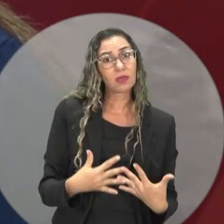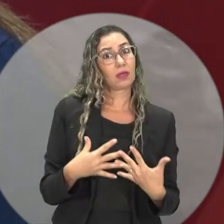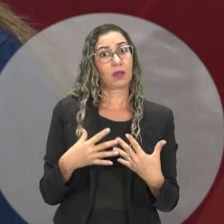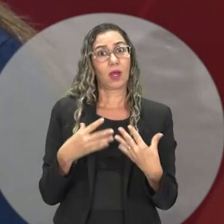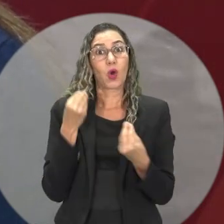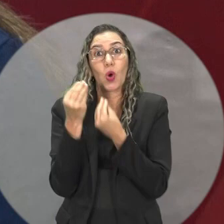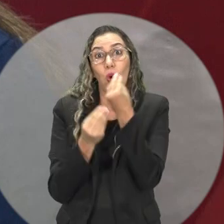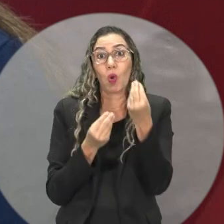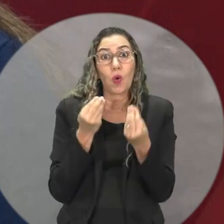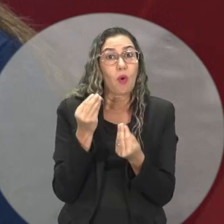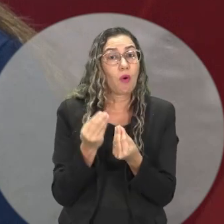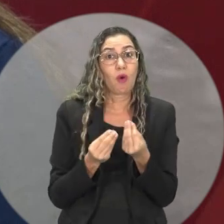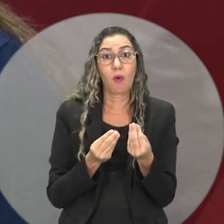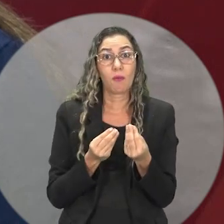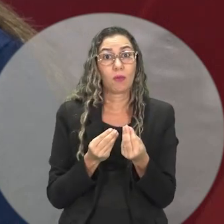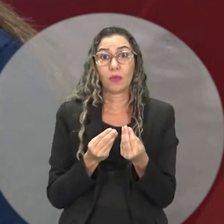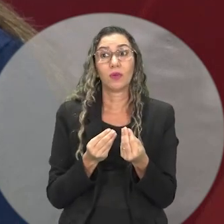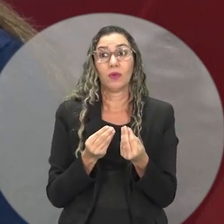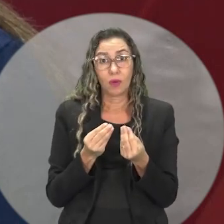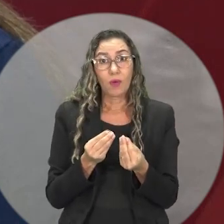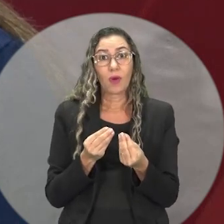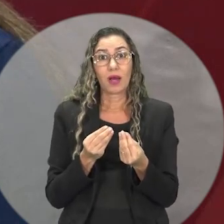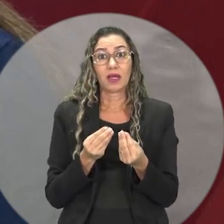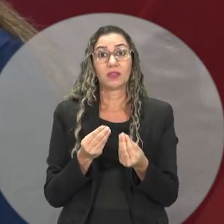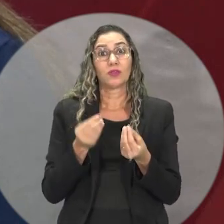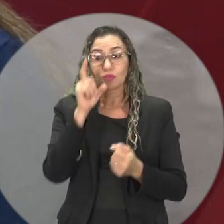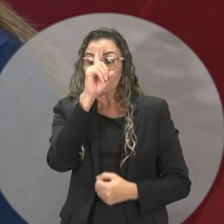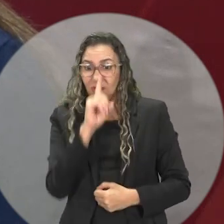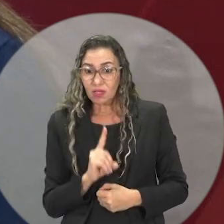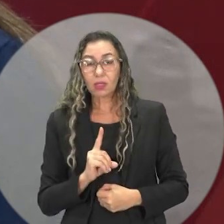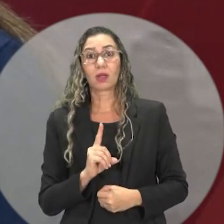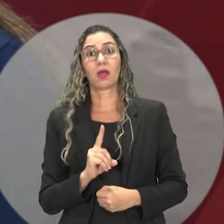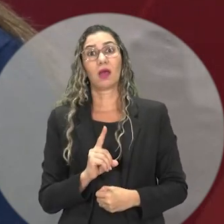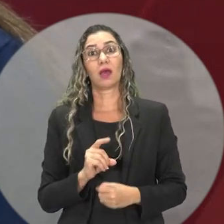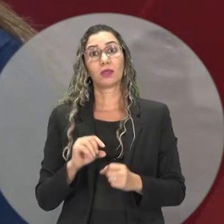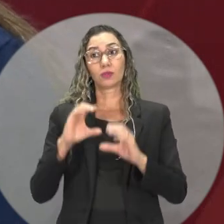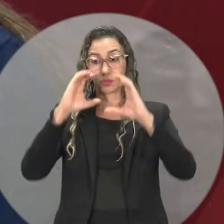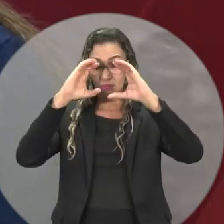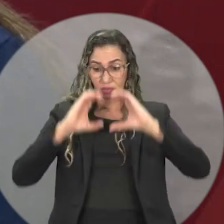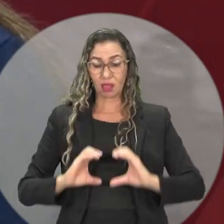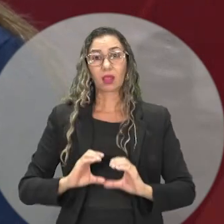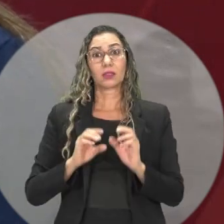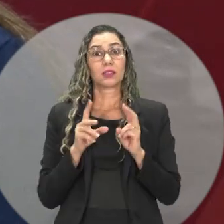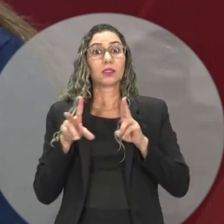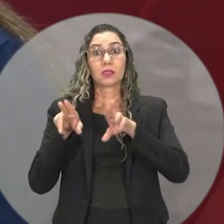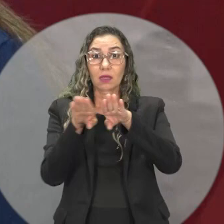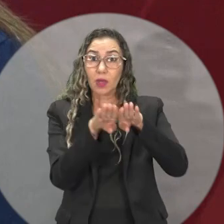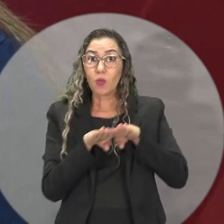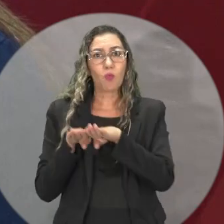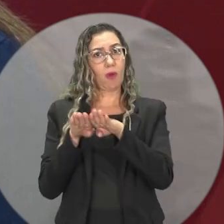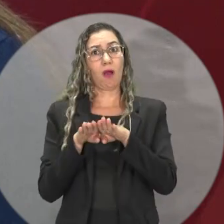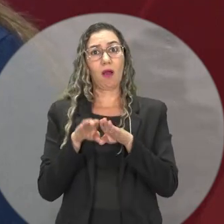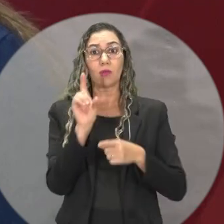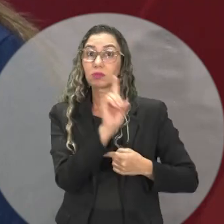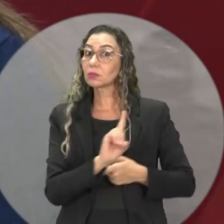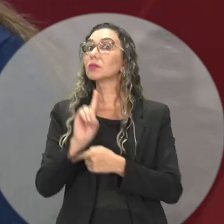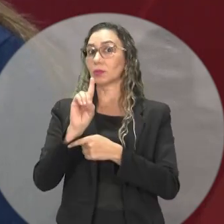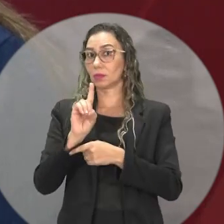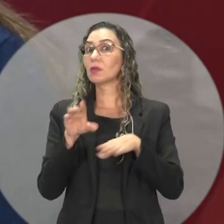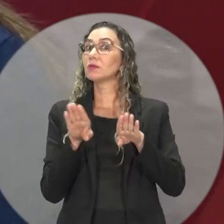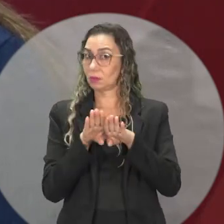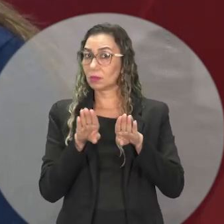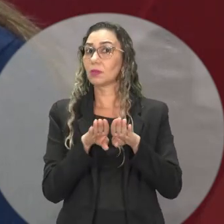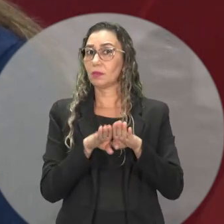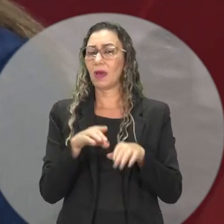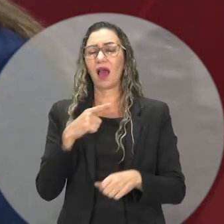nós devemos ser iguais, exercer nossa cidadania e com dignidade. Então,